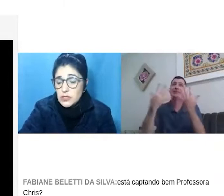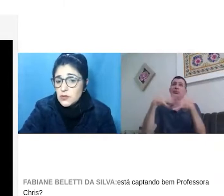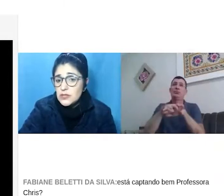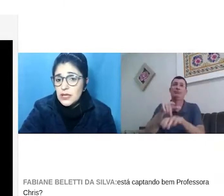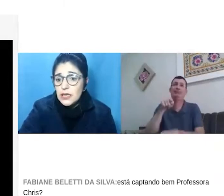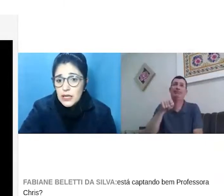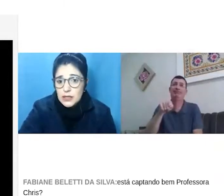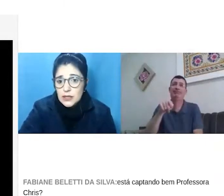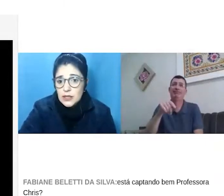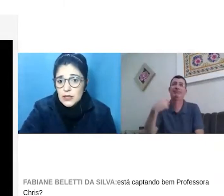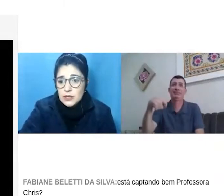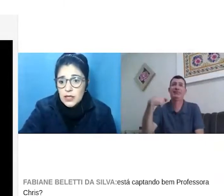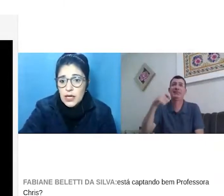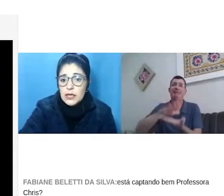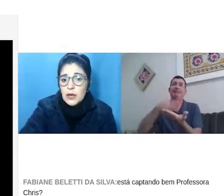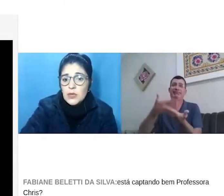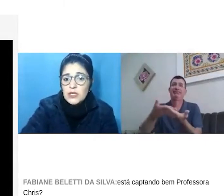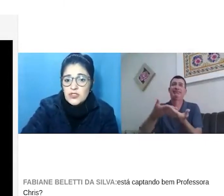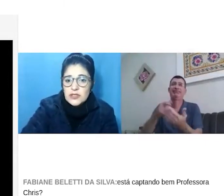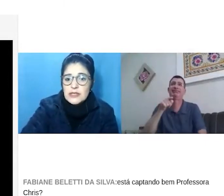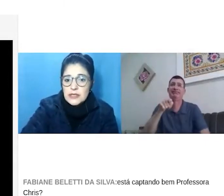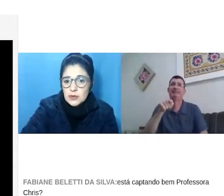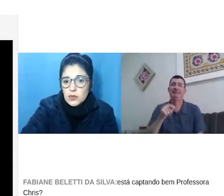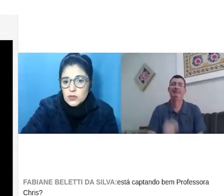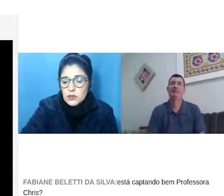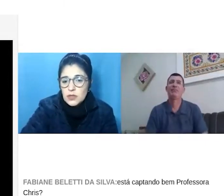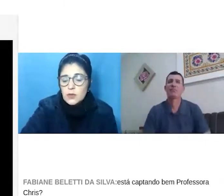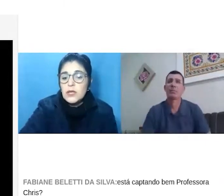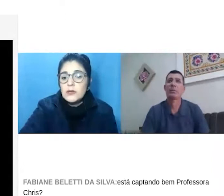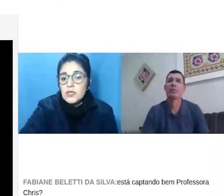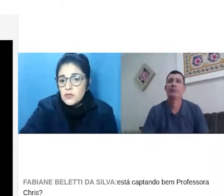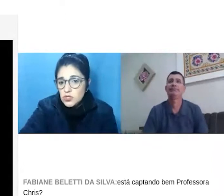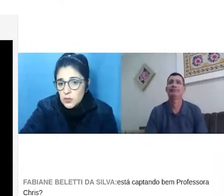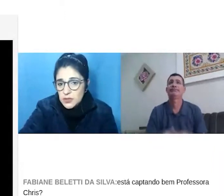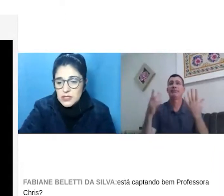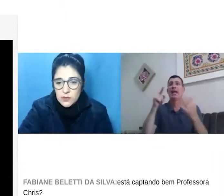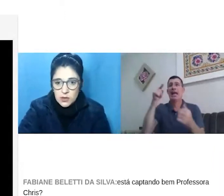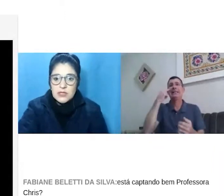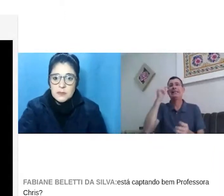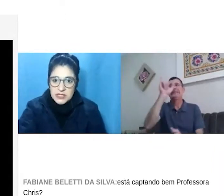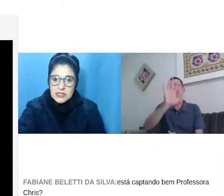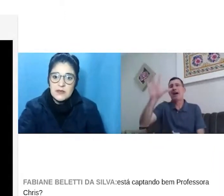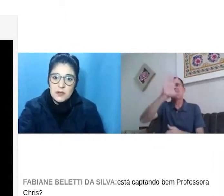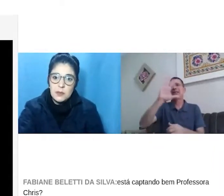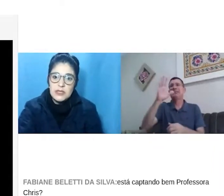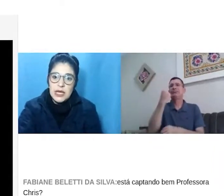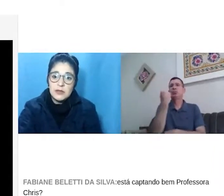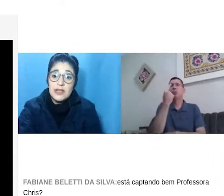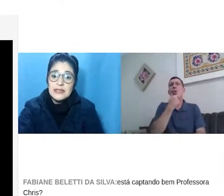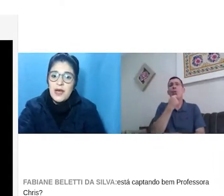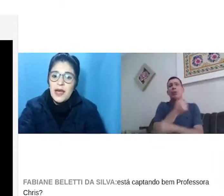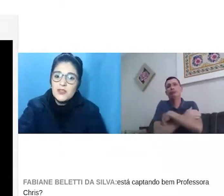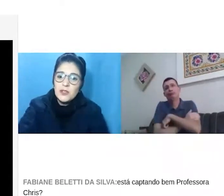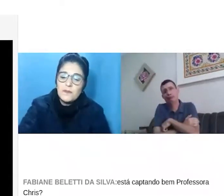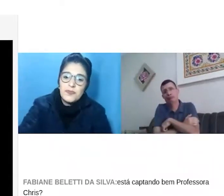Libras. Isso está na lei. É uma legislação isso. Então, o serviço de interpretação é o que precisa ser viabilizado.